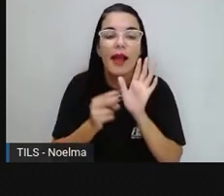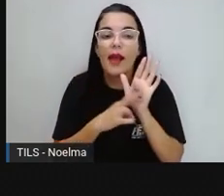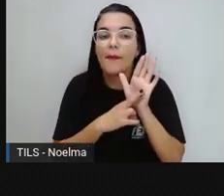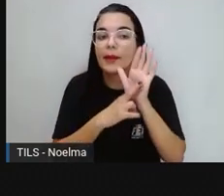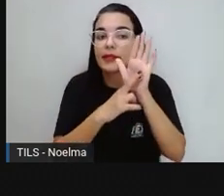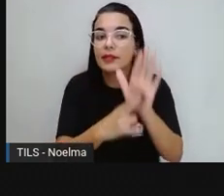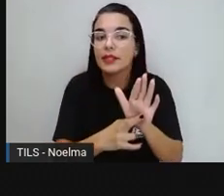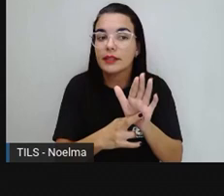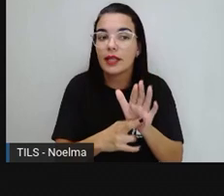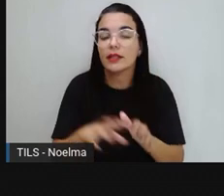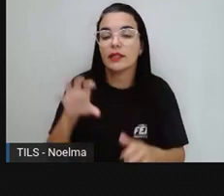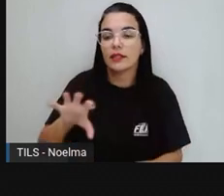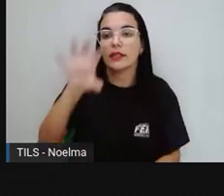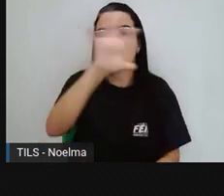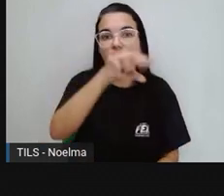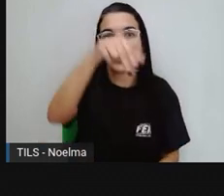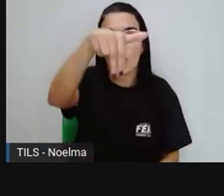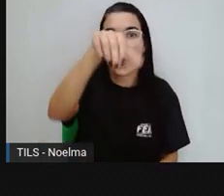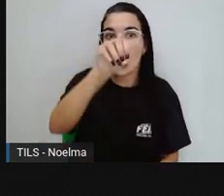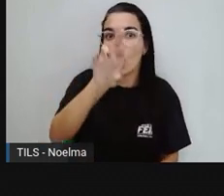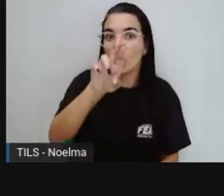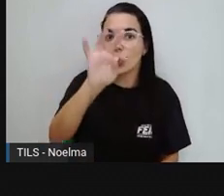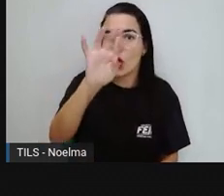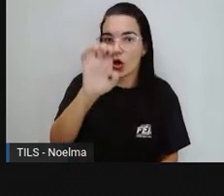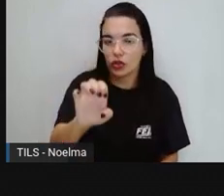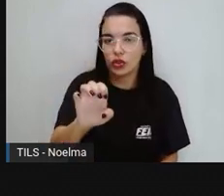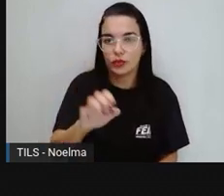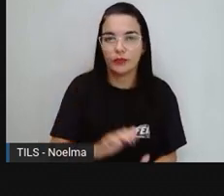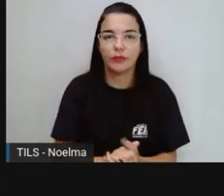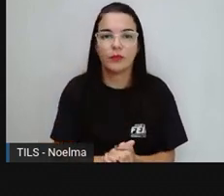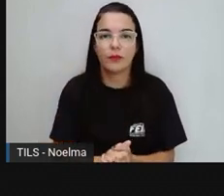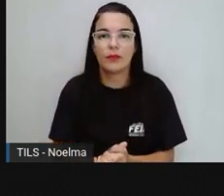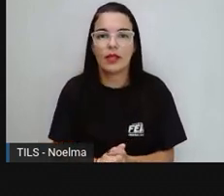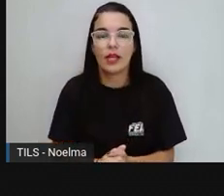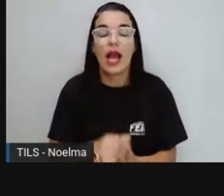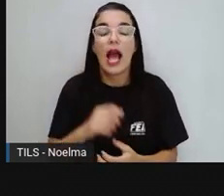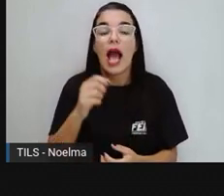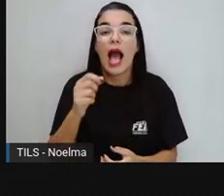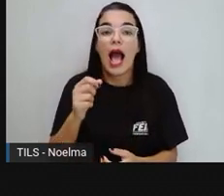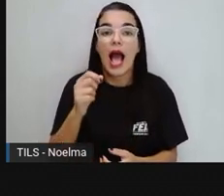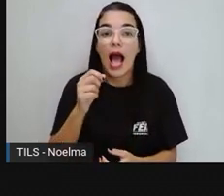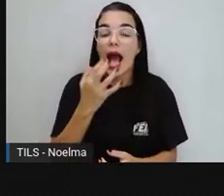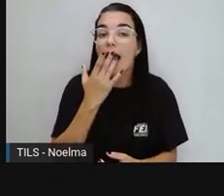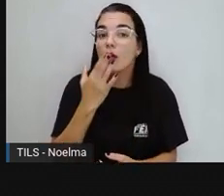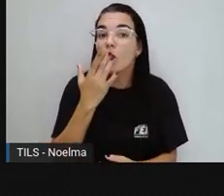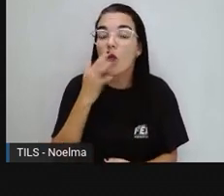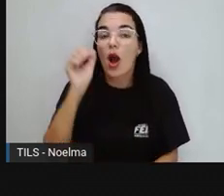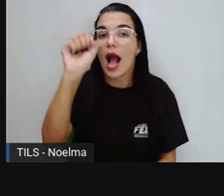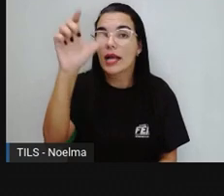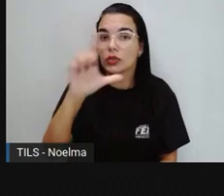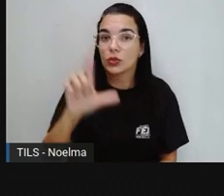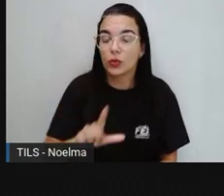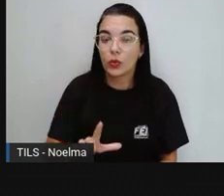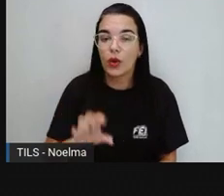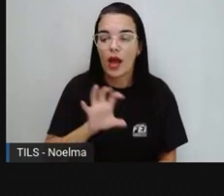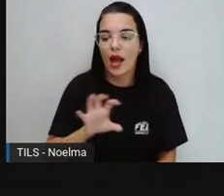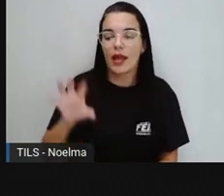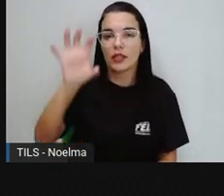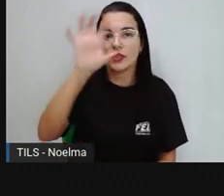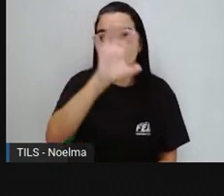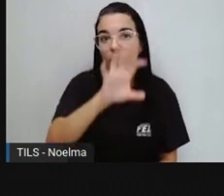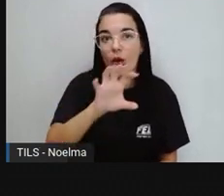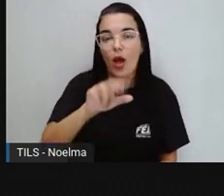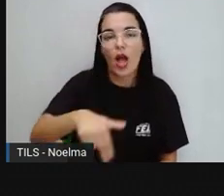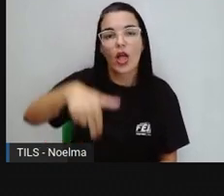norte. Os estados que estão, aí, na cor azul, eles representam a região